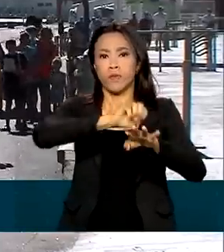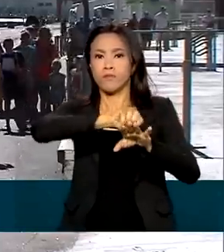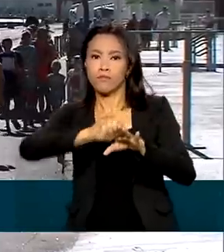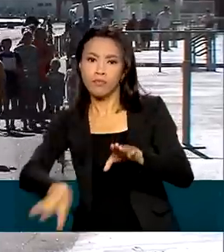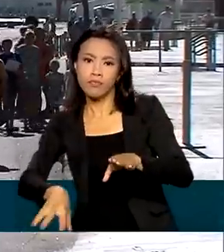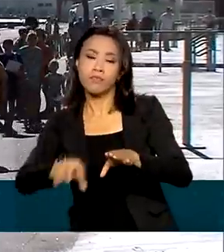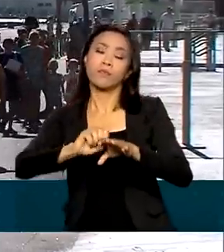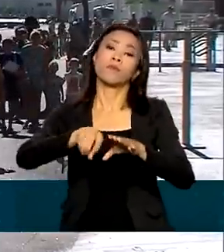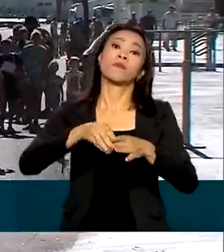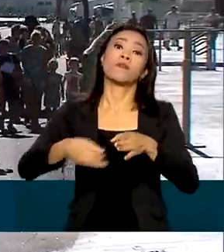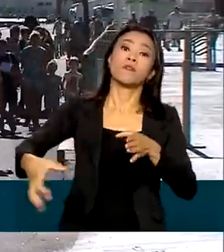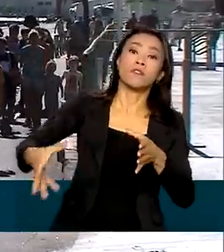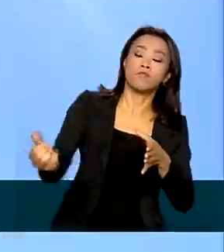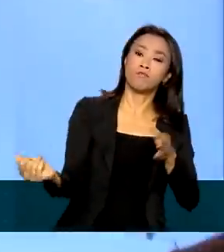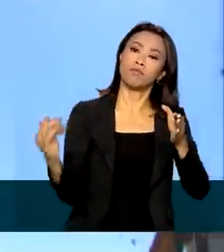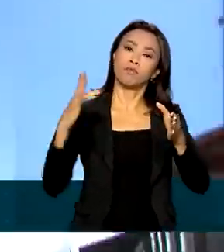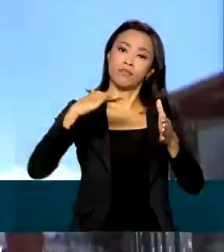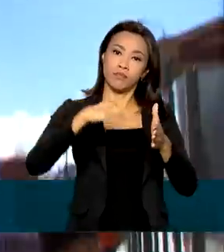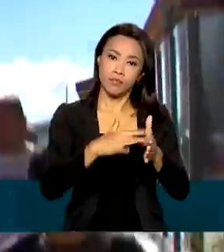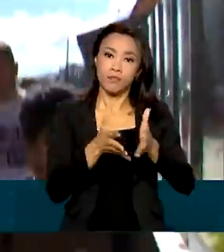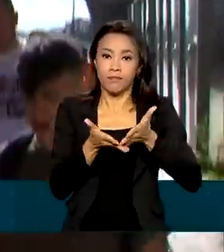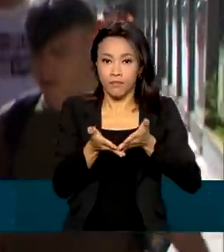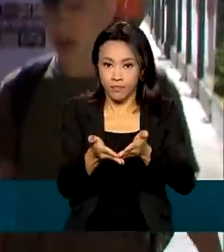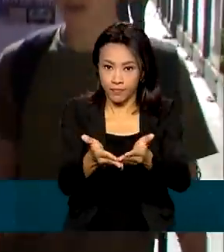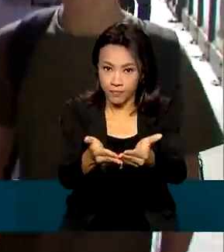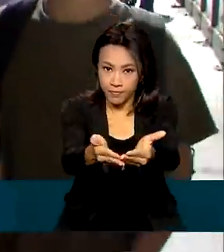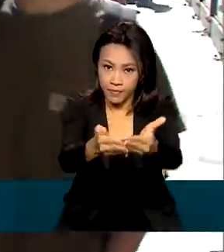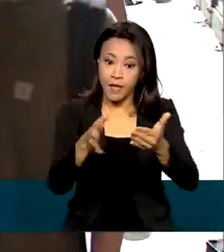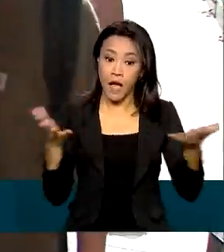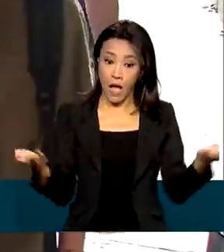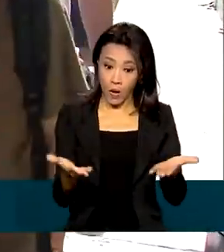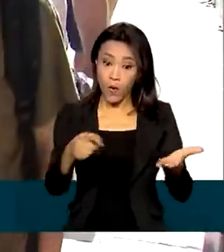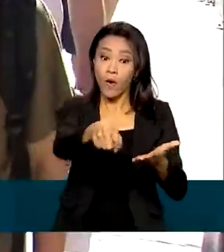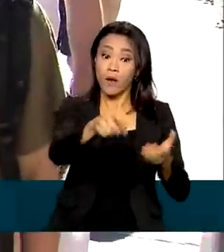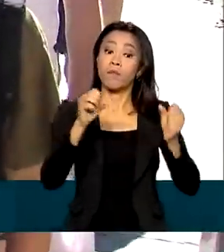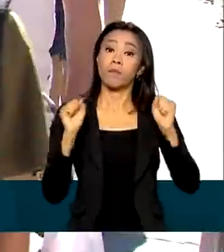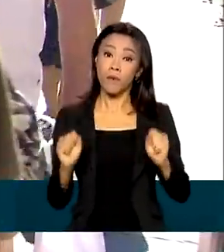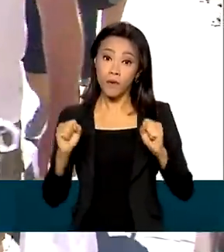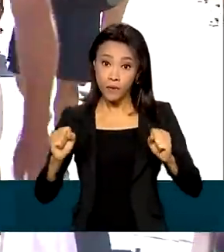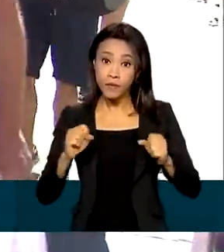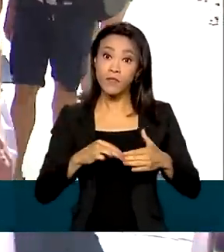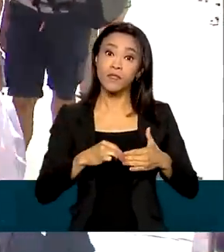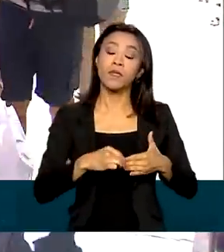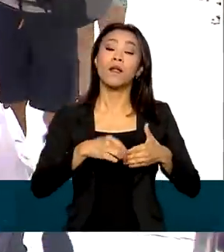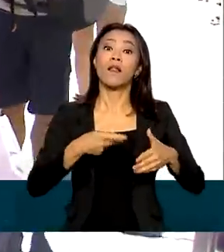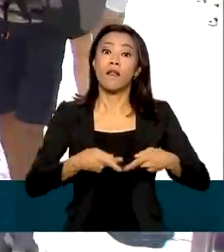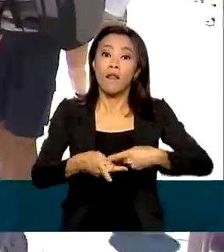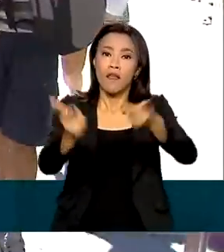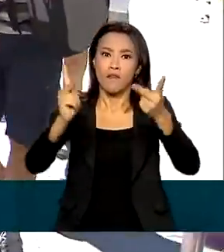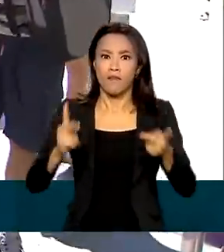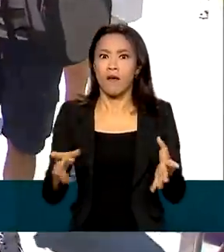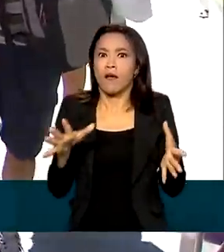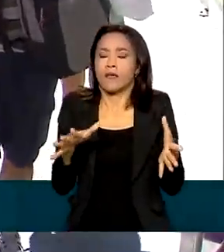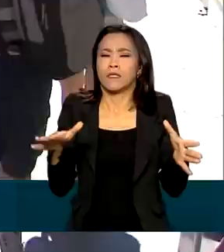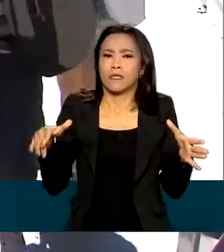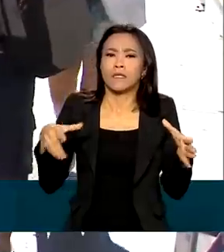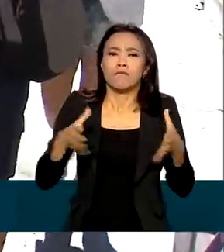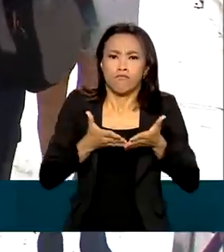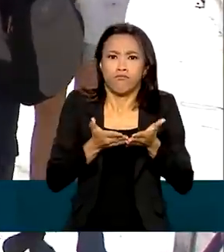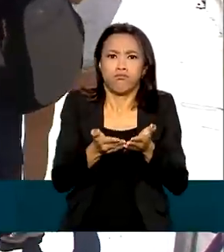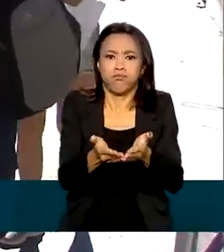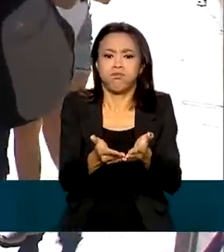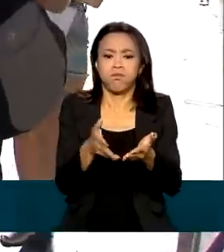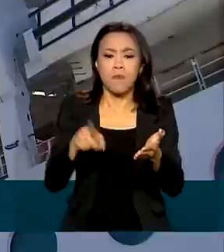em navios de cruzeiro. Agora, as embarcações vão poder levar à capacidade máxima de passageiros. Para embarcar, é